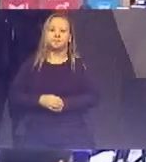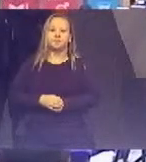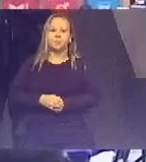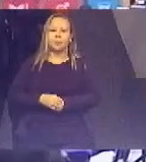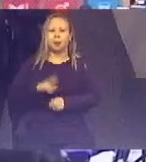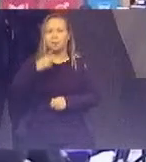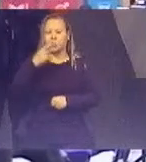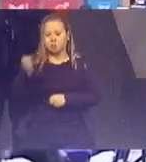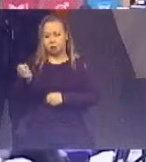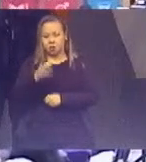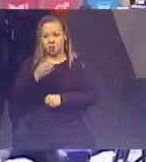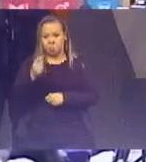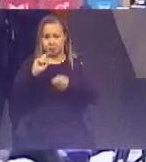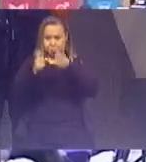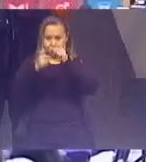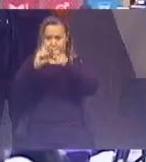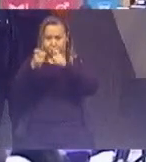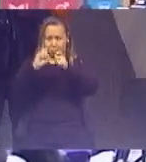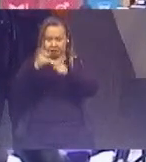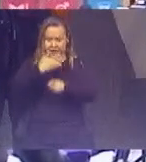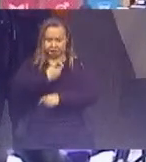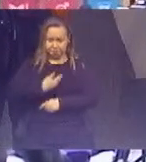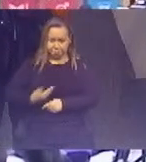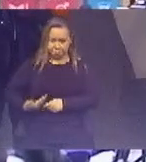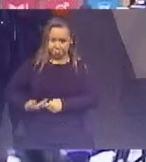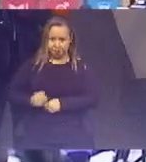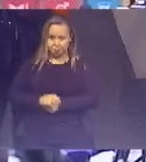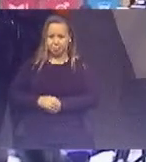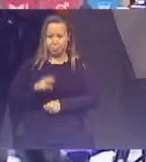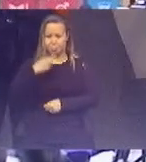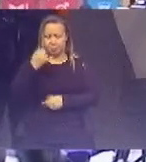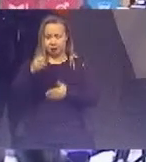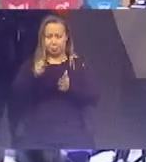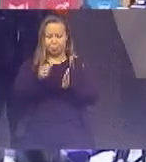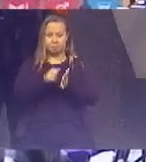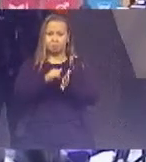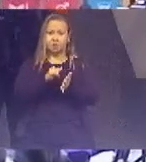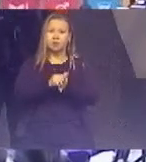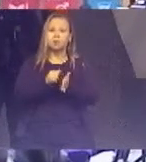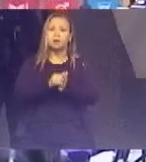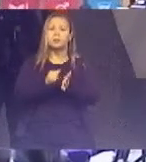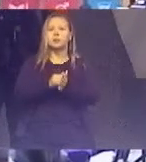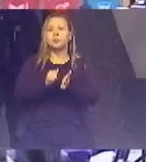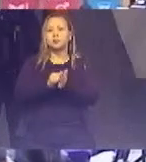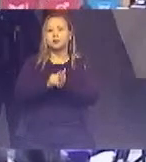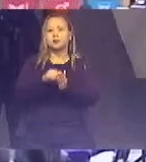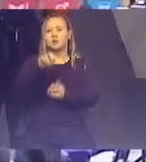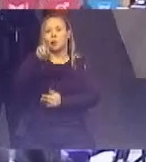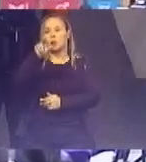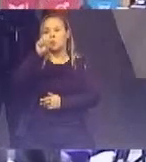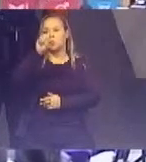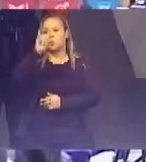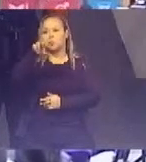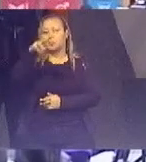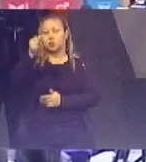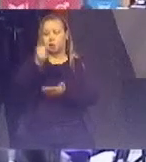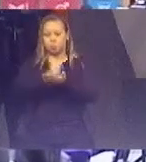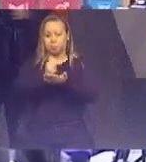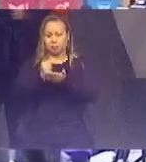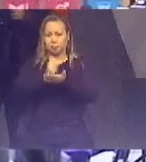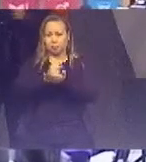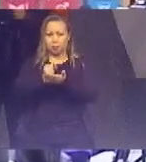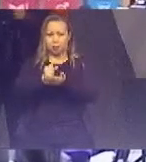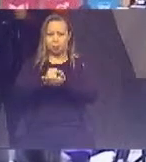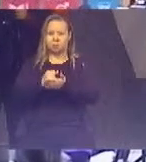administração pública em decorrência da instalação da nossa usina fotovoltaica cujo contrato foi considerado